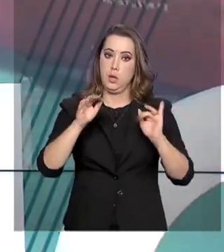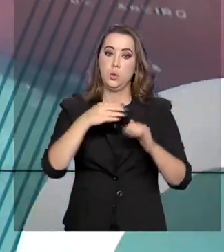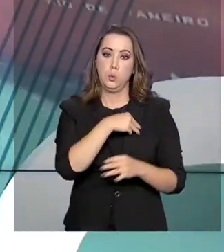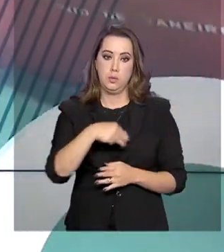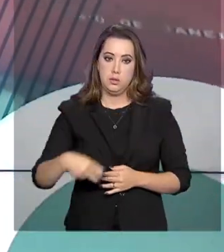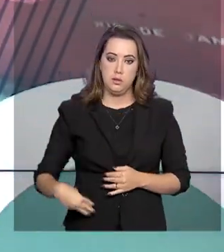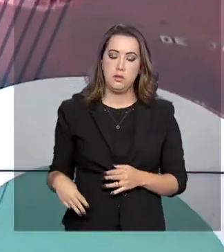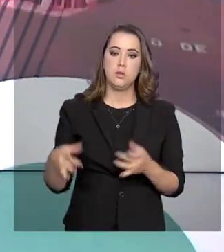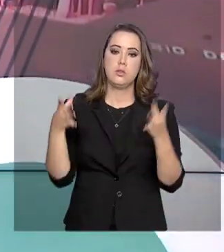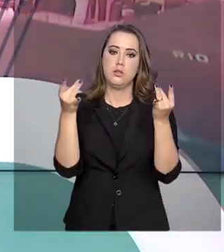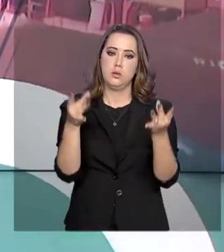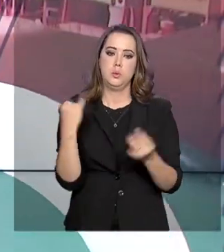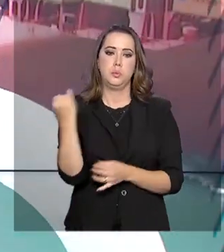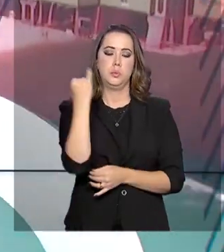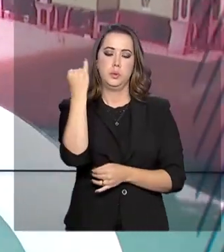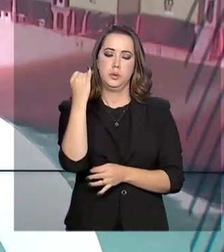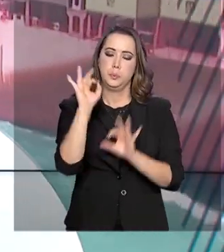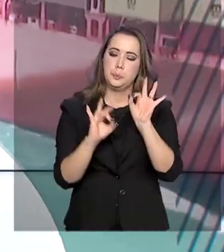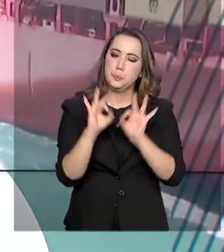planejamento para o país.